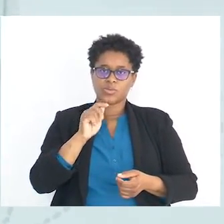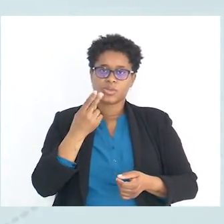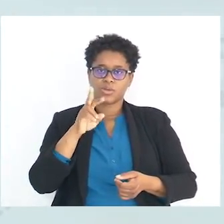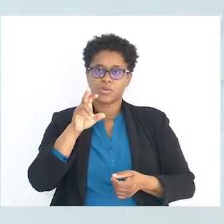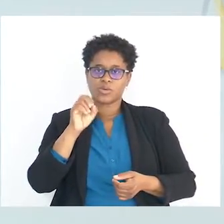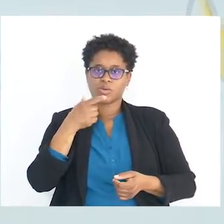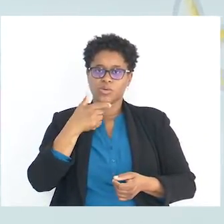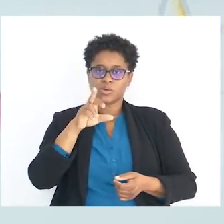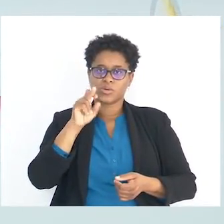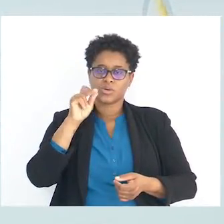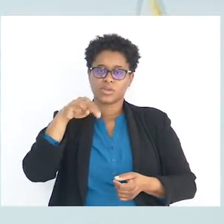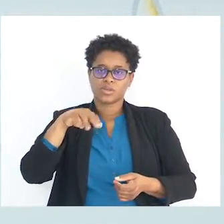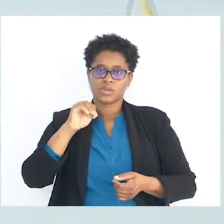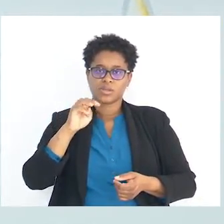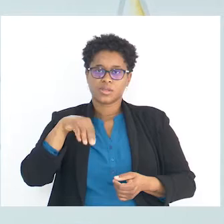neurotransmissor.